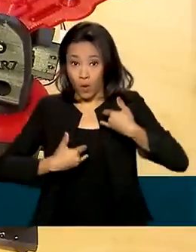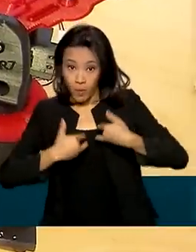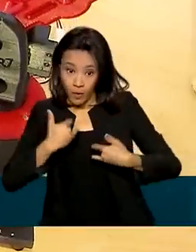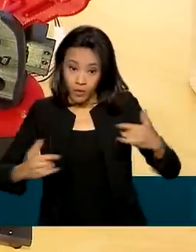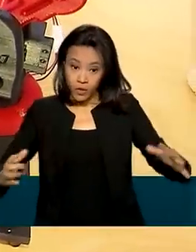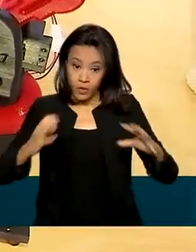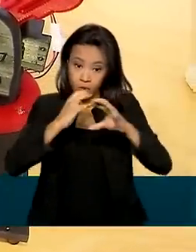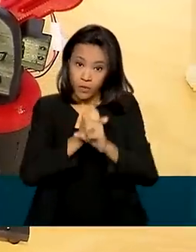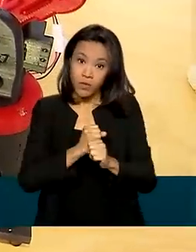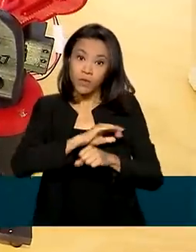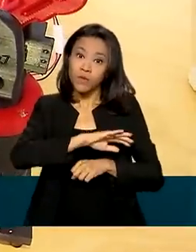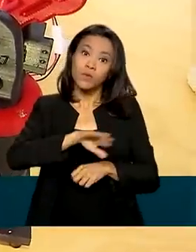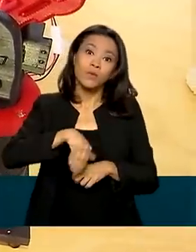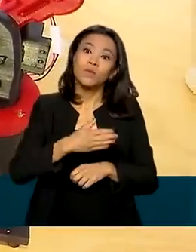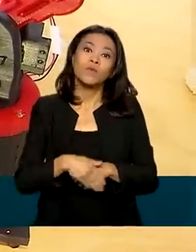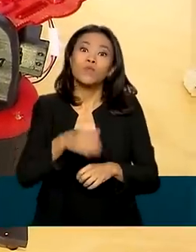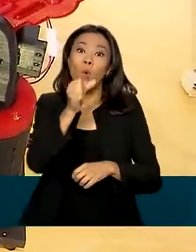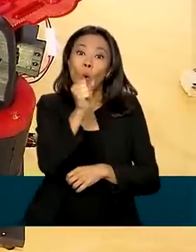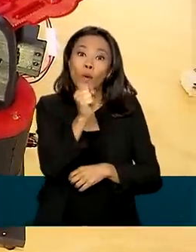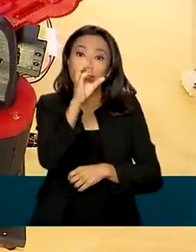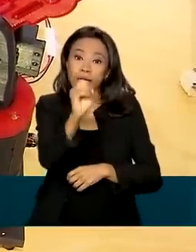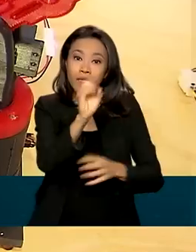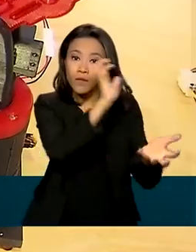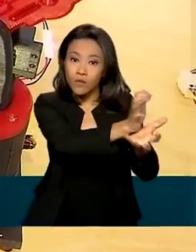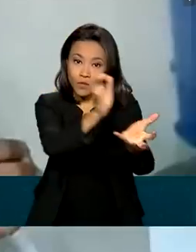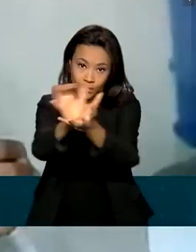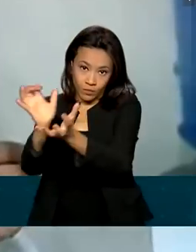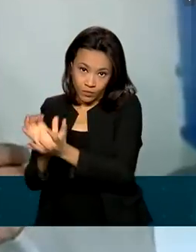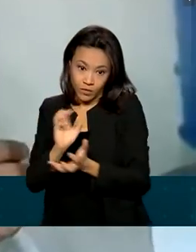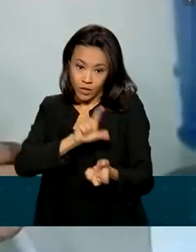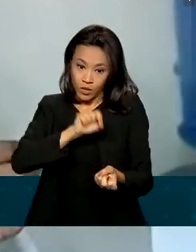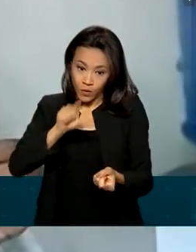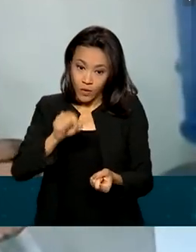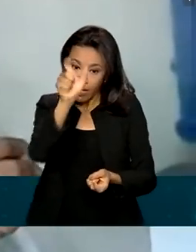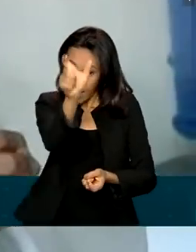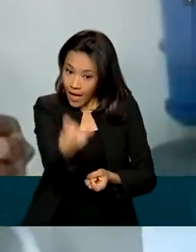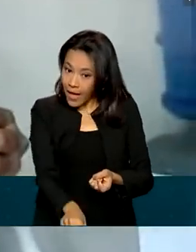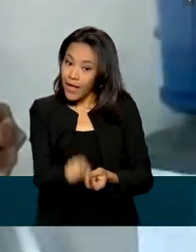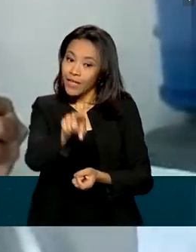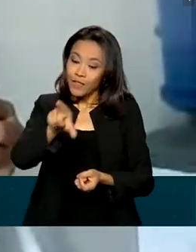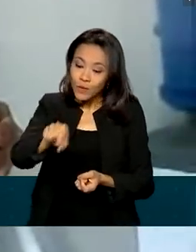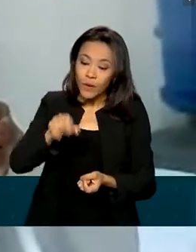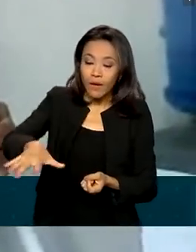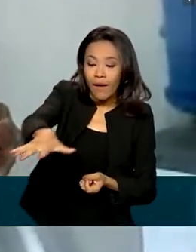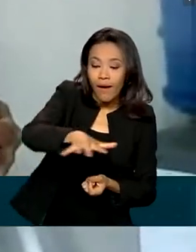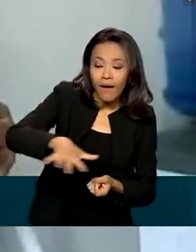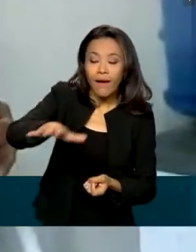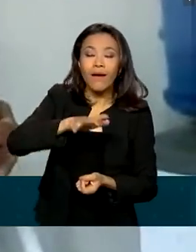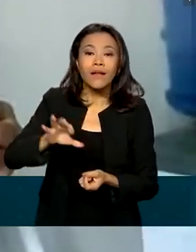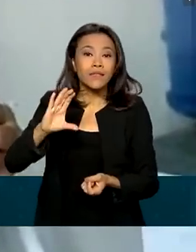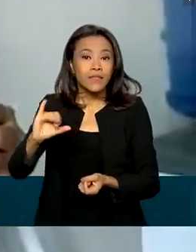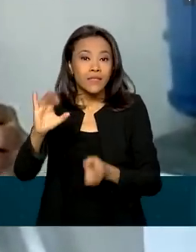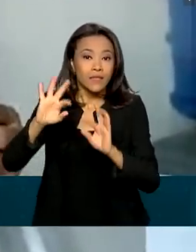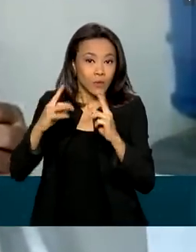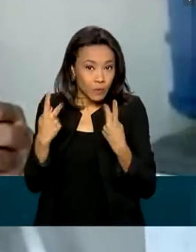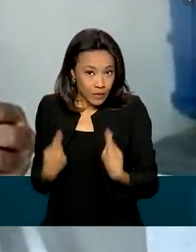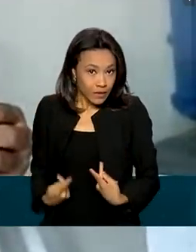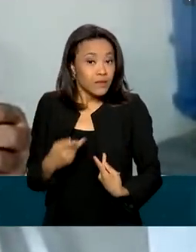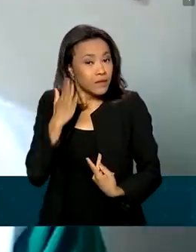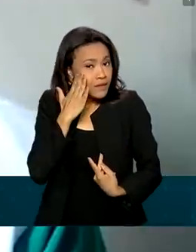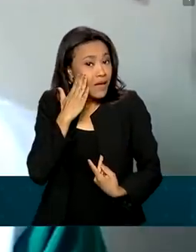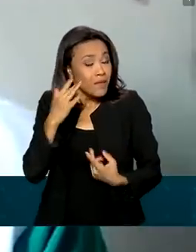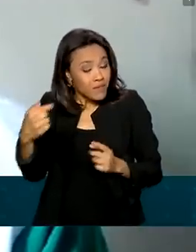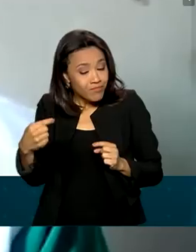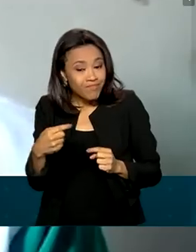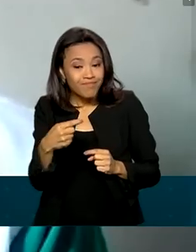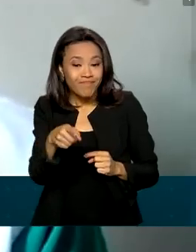No total, são 80 categorias a escolher. Gleiciane escolheu a área de Ciências Humanas e sabe o motivo.